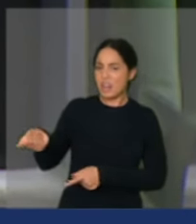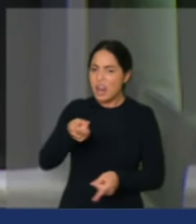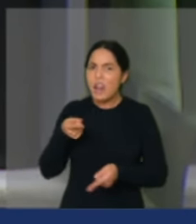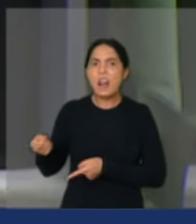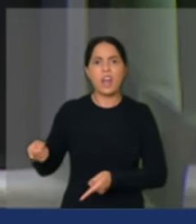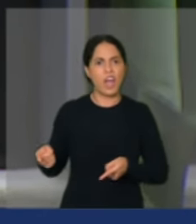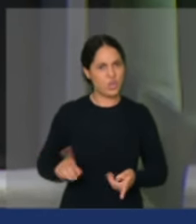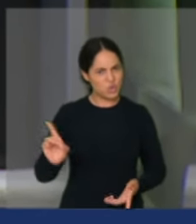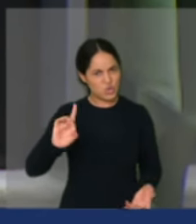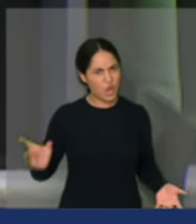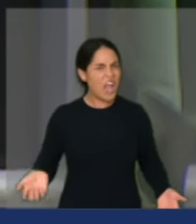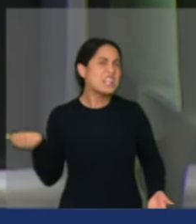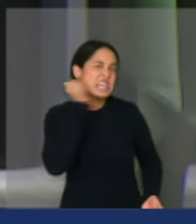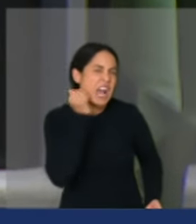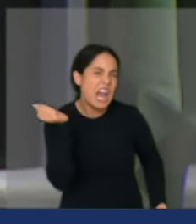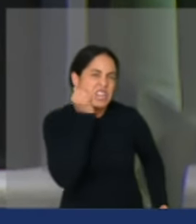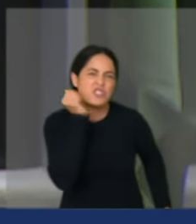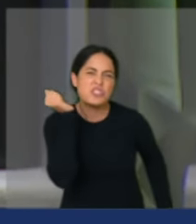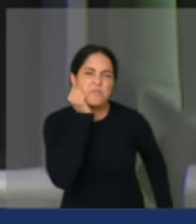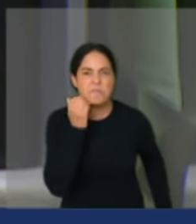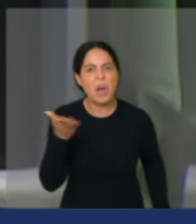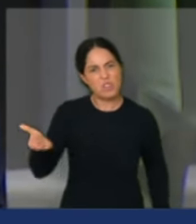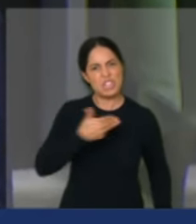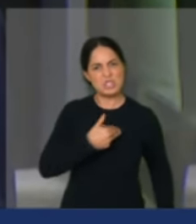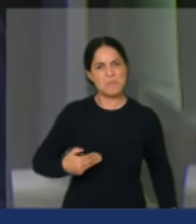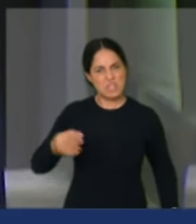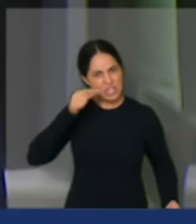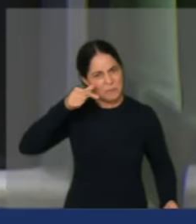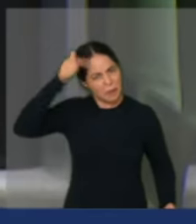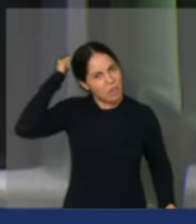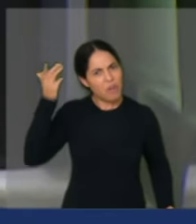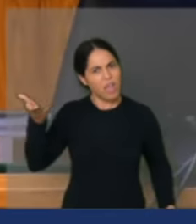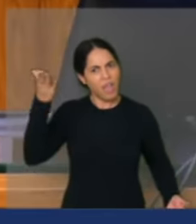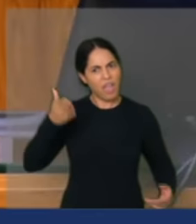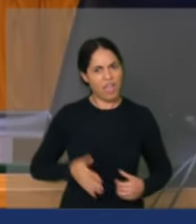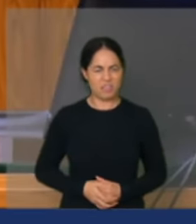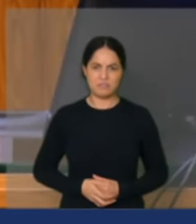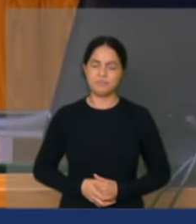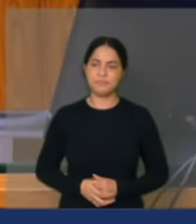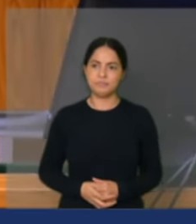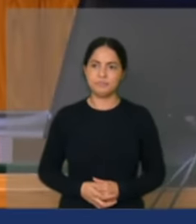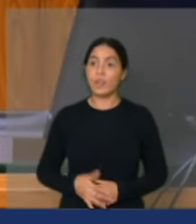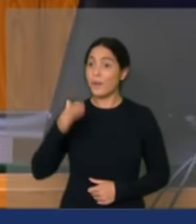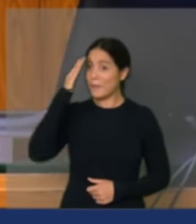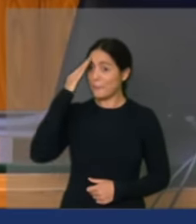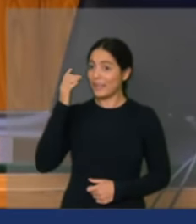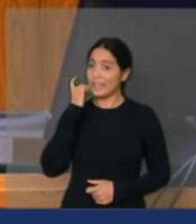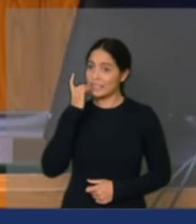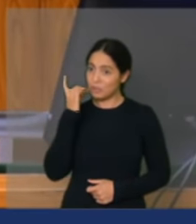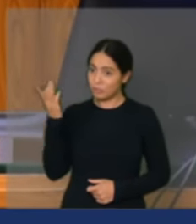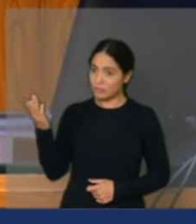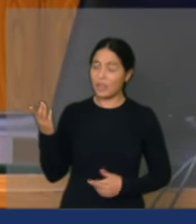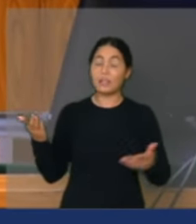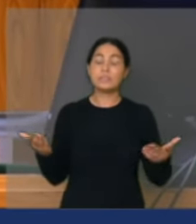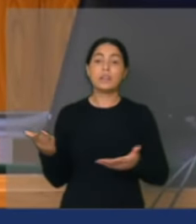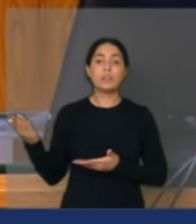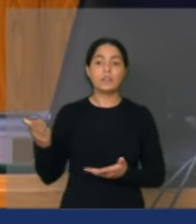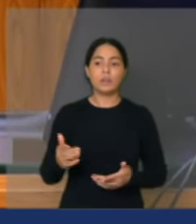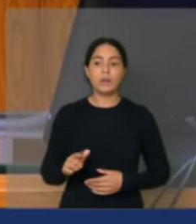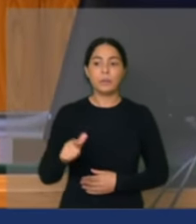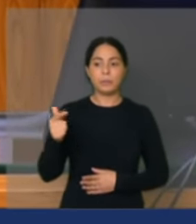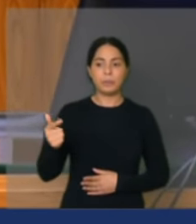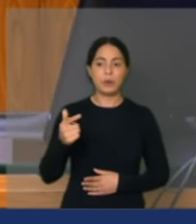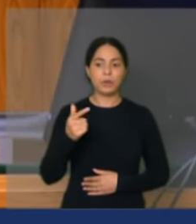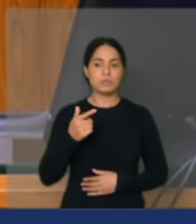cara de pau desse ministro e desse governo genocídio. Muito obrigado, deputado Rogério Correia. Próximo orador inscrito pelo prazo de